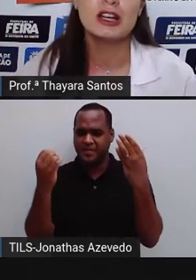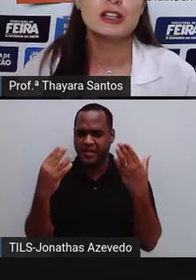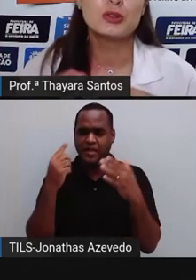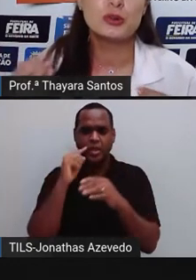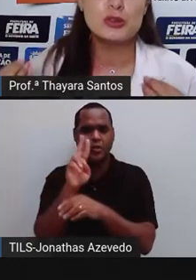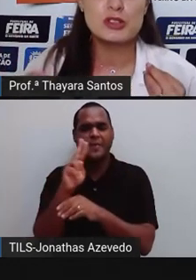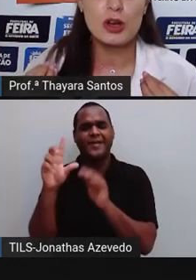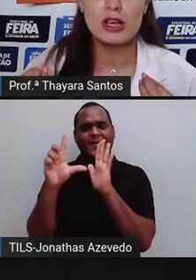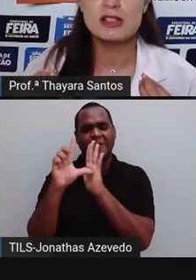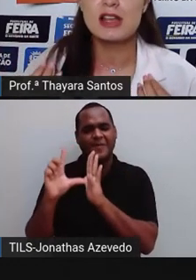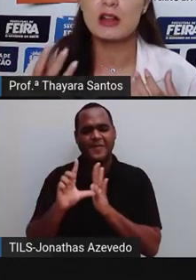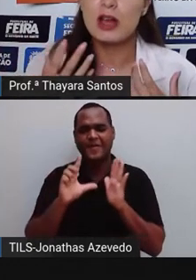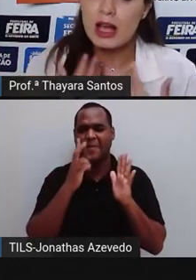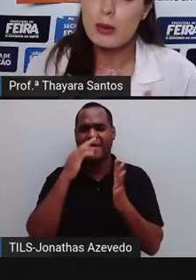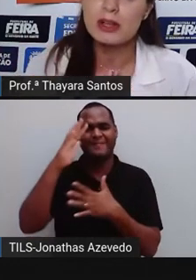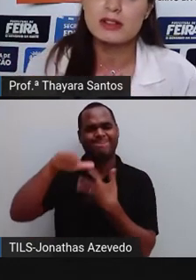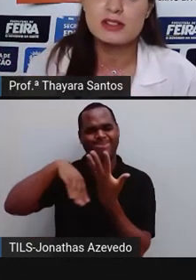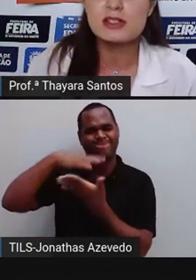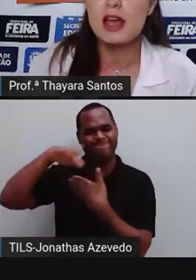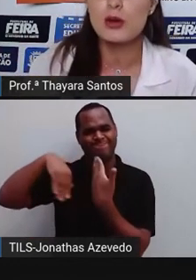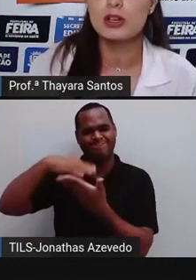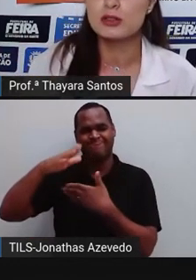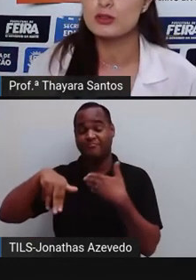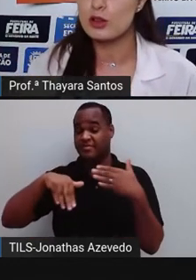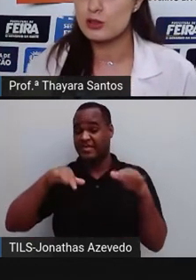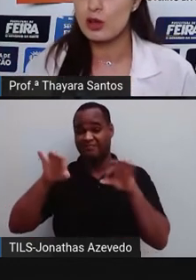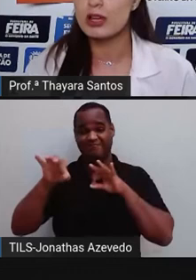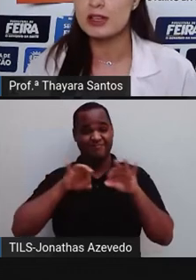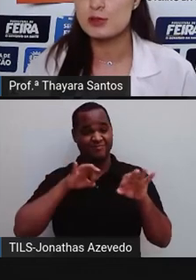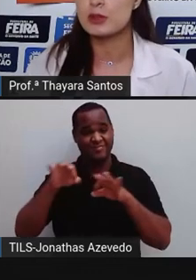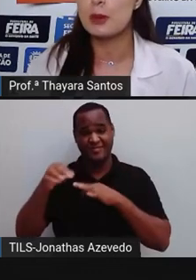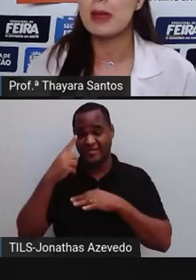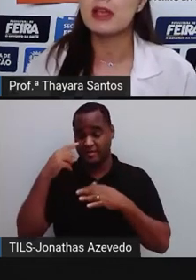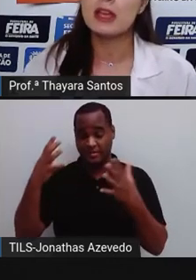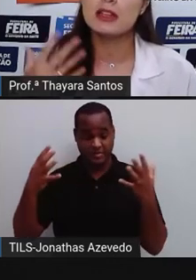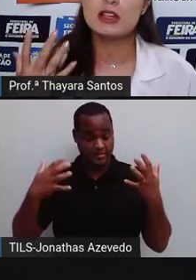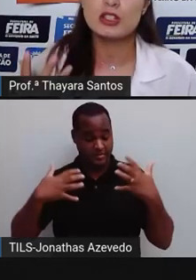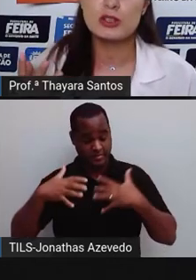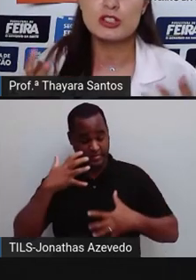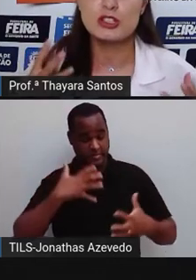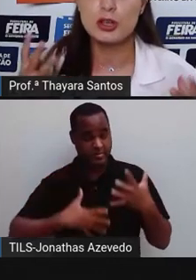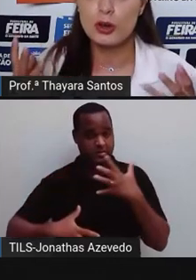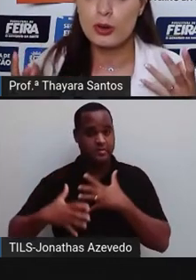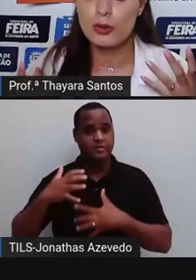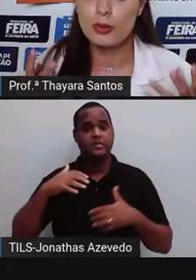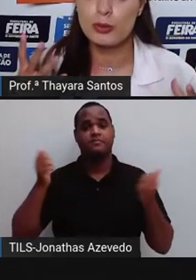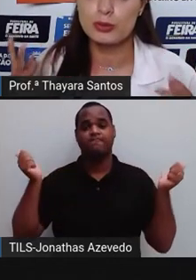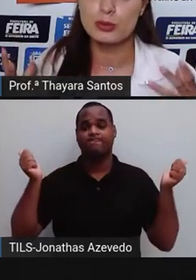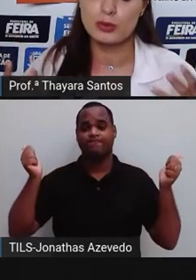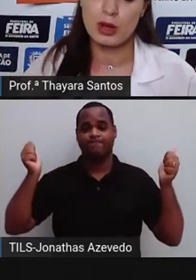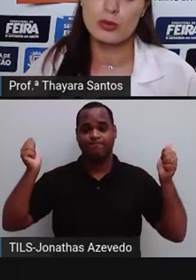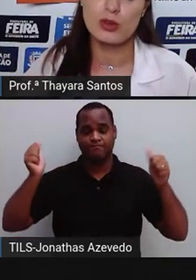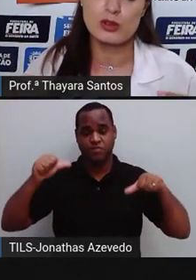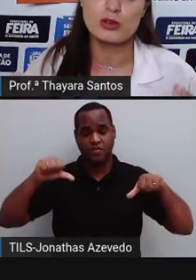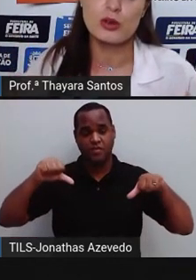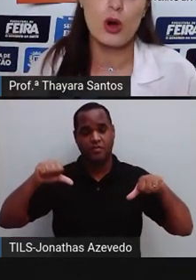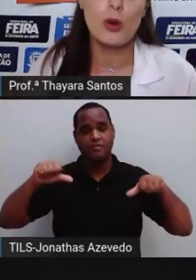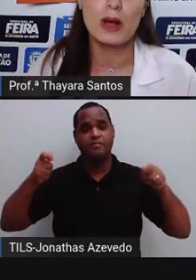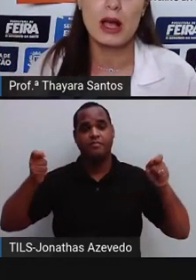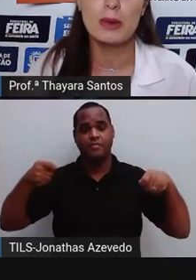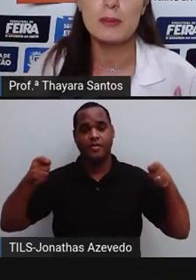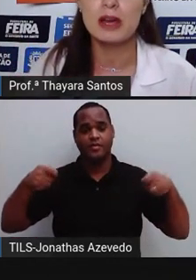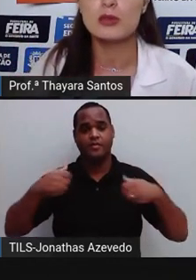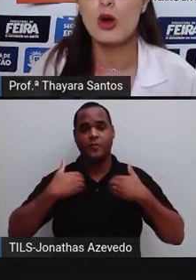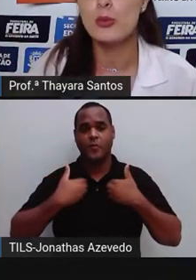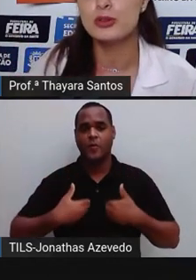loja, tudo desorganizado, acaba desregulando o nosso organismo também. E deixando a gente, o nosso